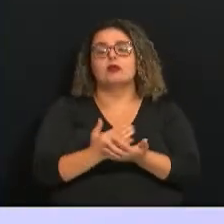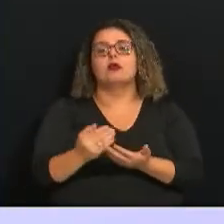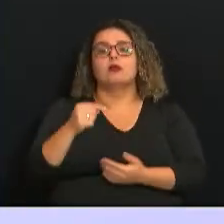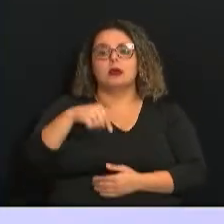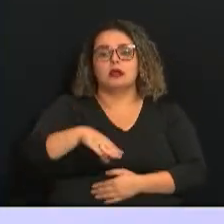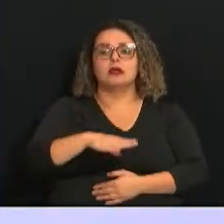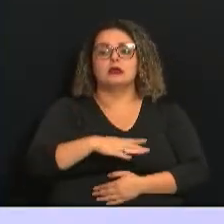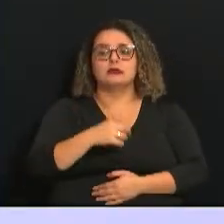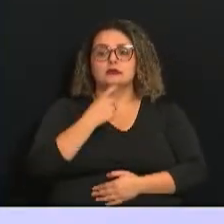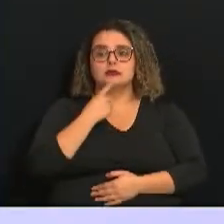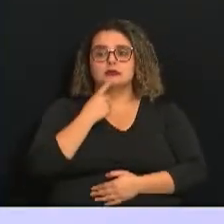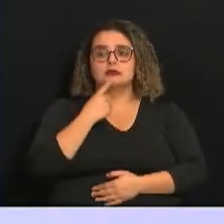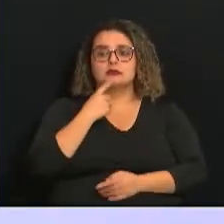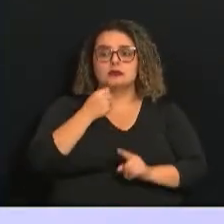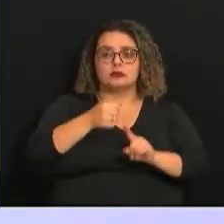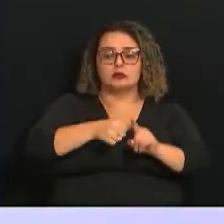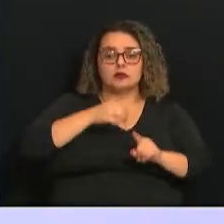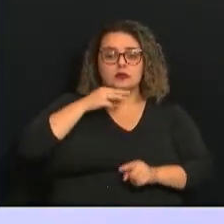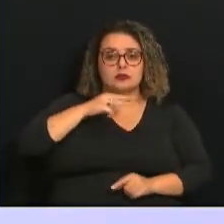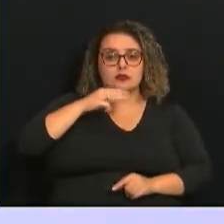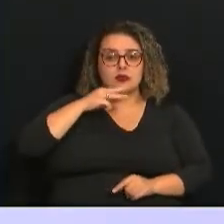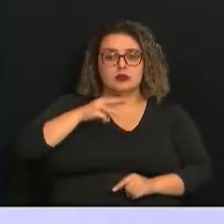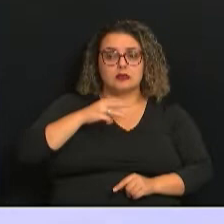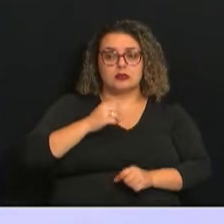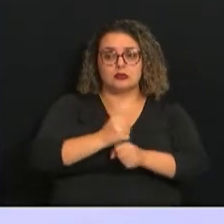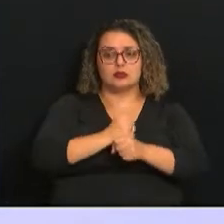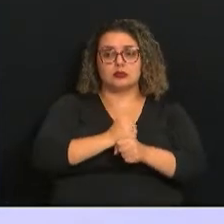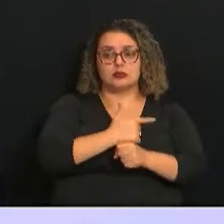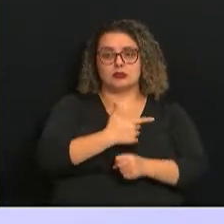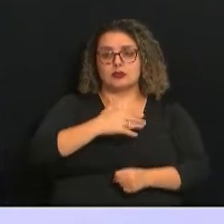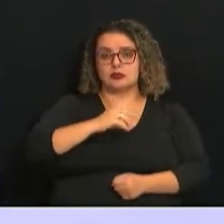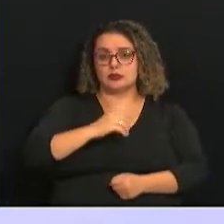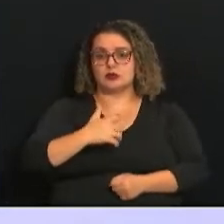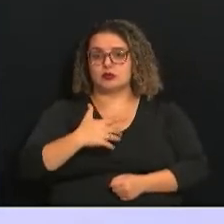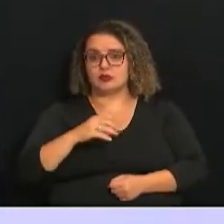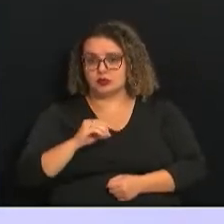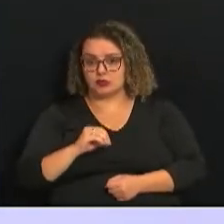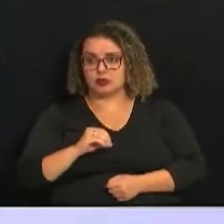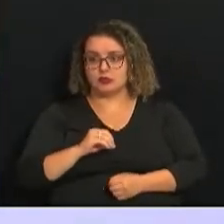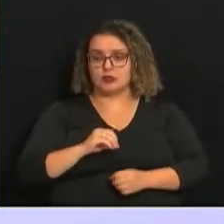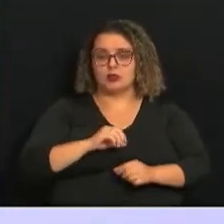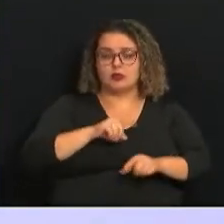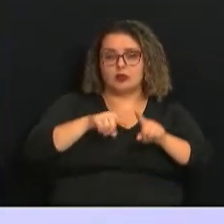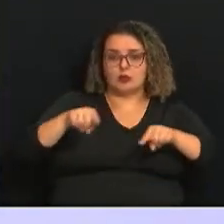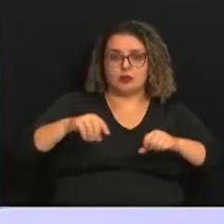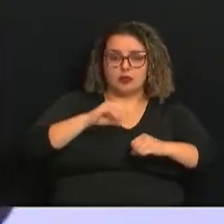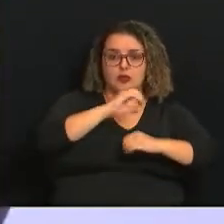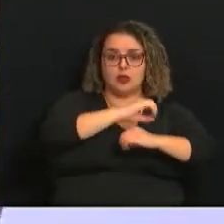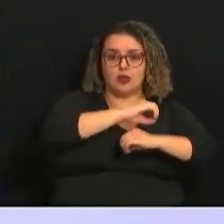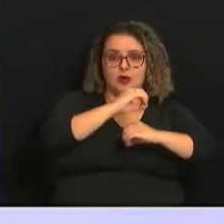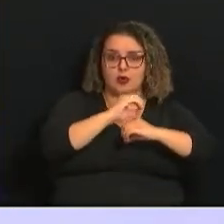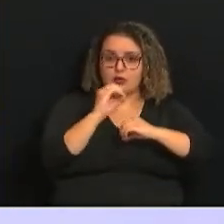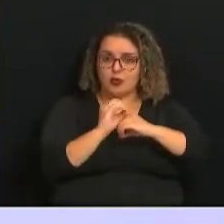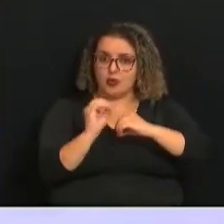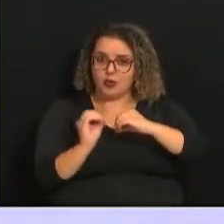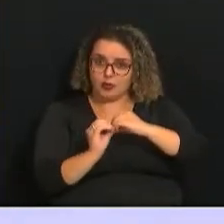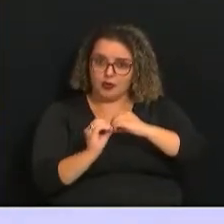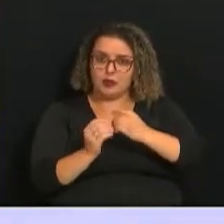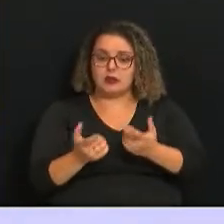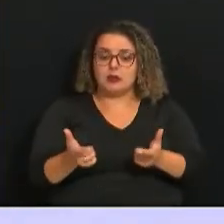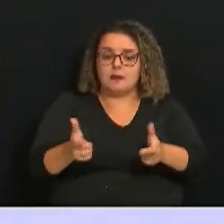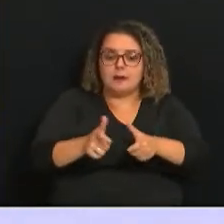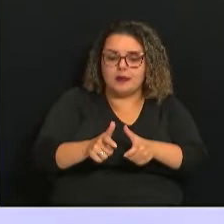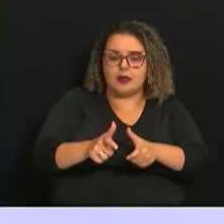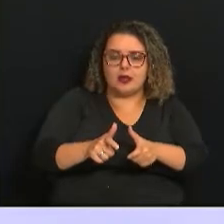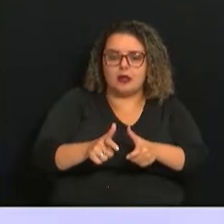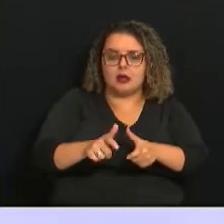em março de 2020. Com a variante Ômicron, a gente teve menos óbitos do que a gente teve em